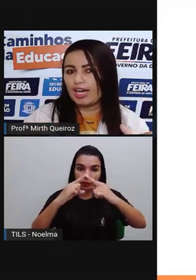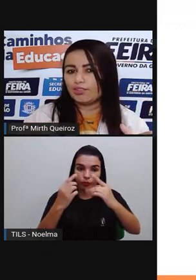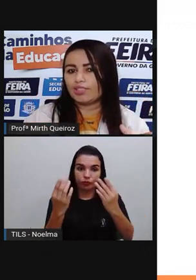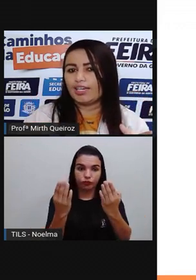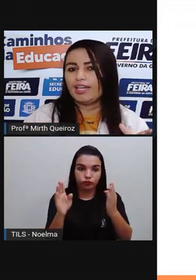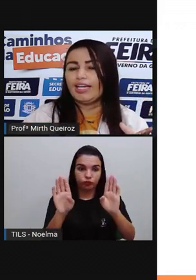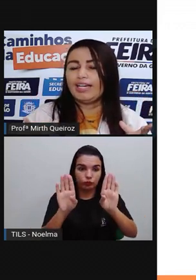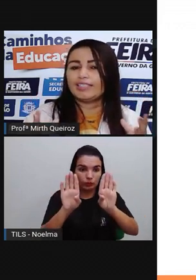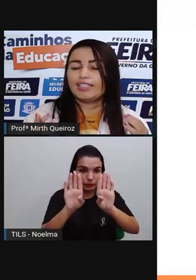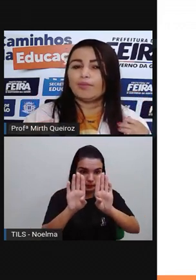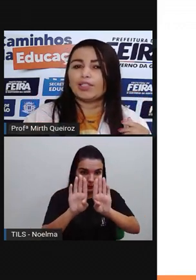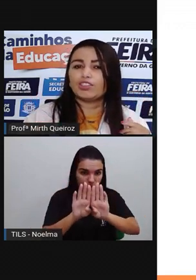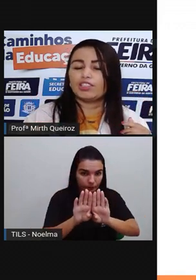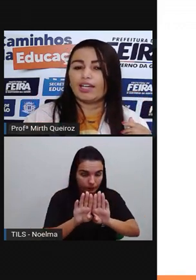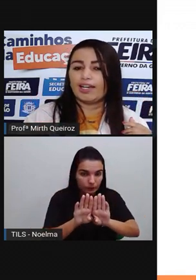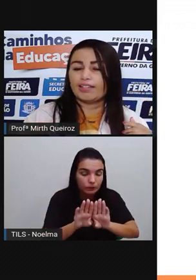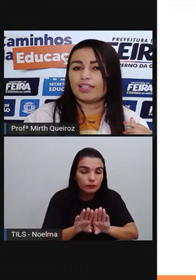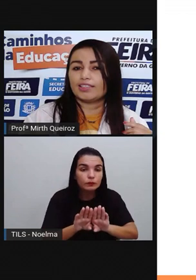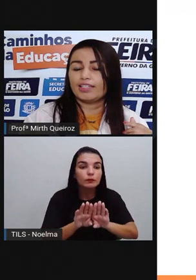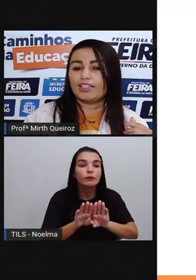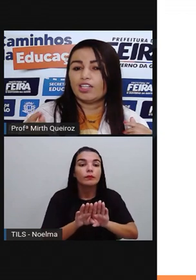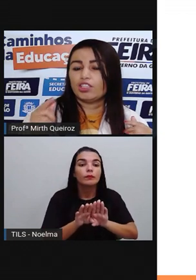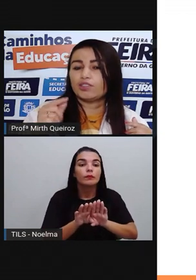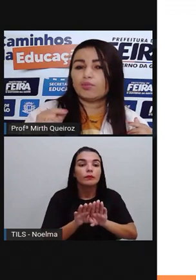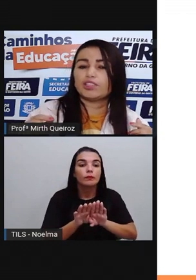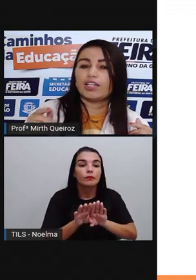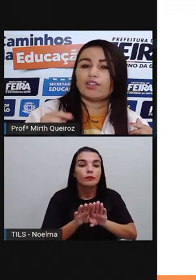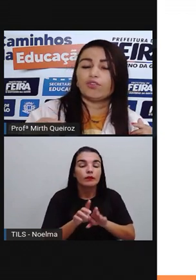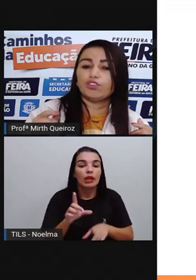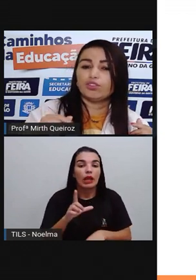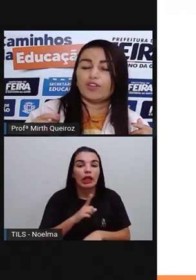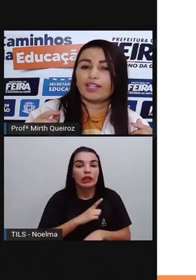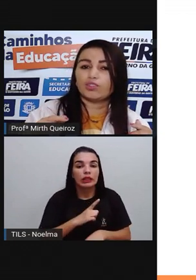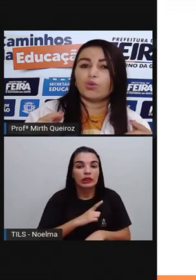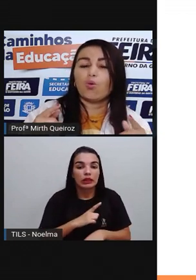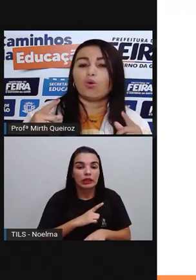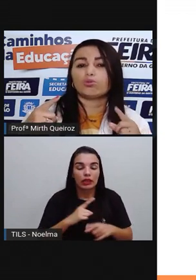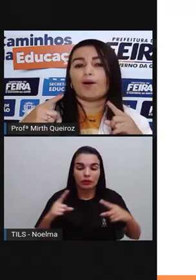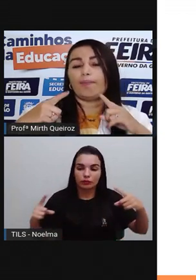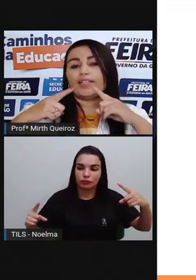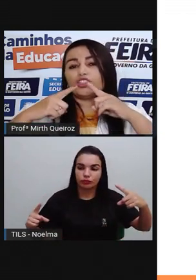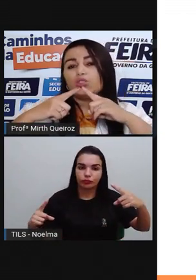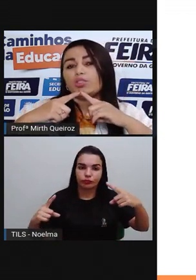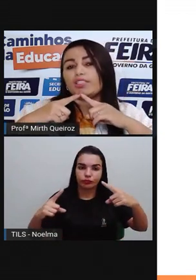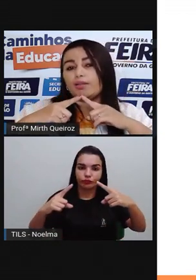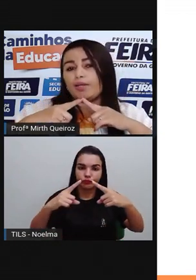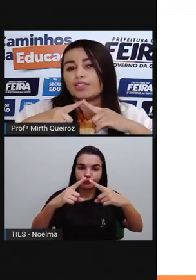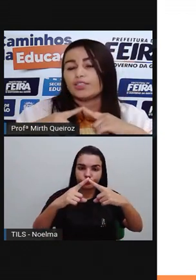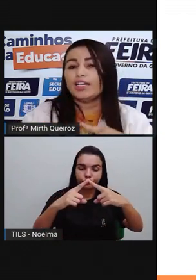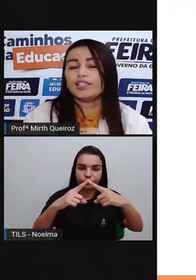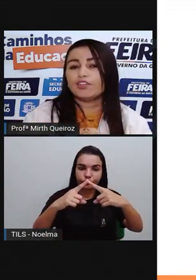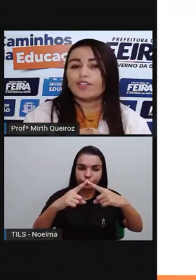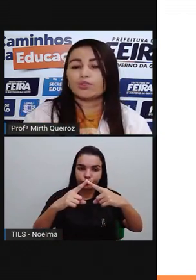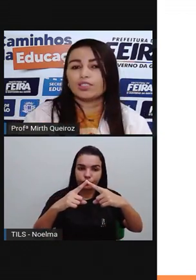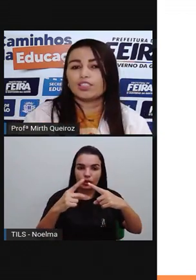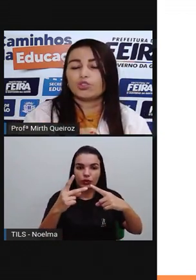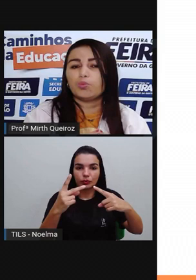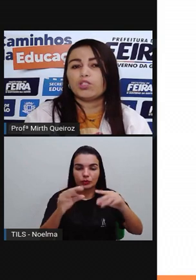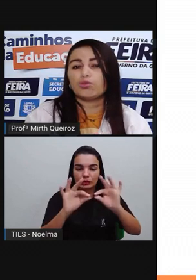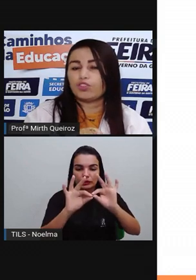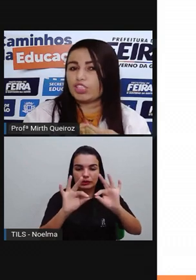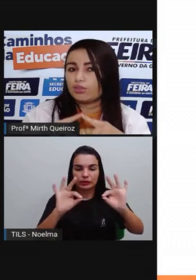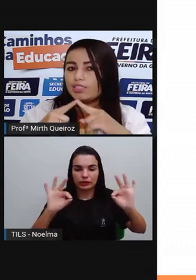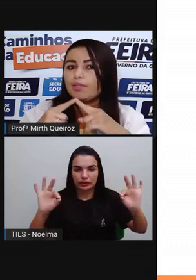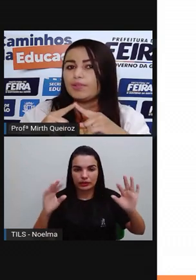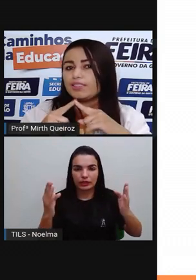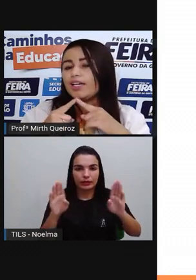fechado, né? Esse segmento de retas aí nós vamos ter nos vertes um ponto apenas de dois segmentos. Então faz com que seja um